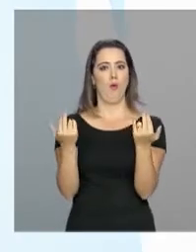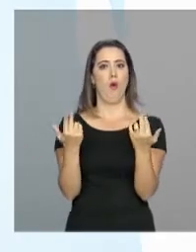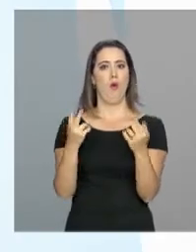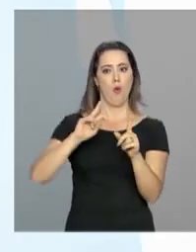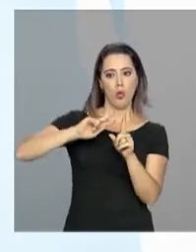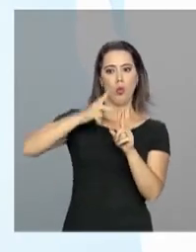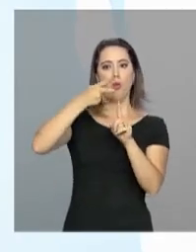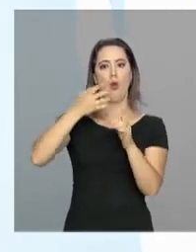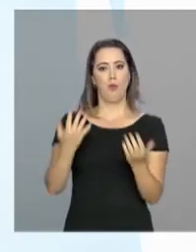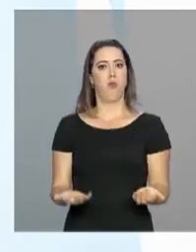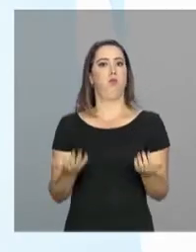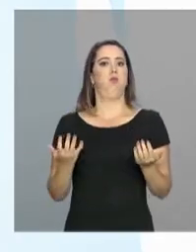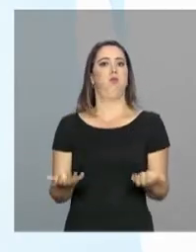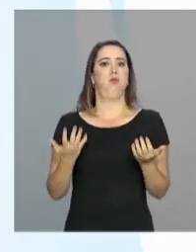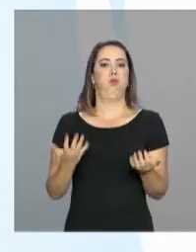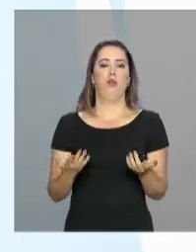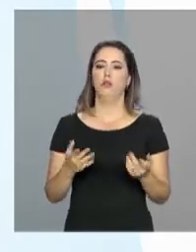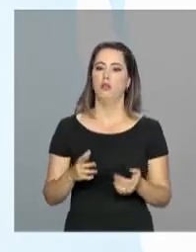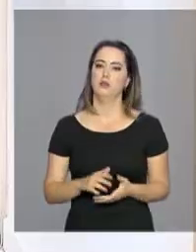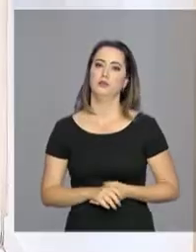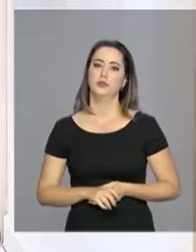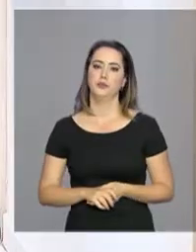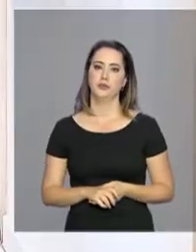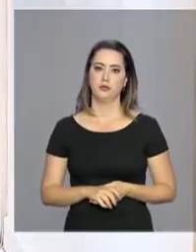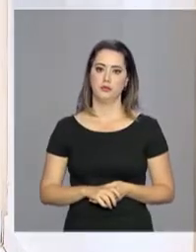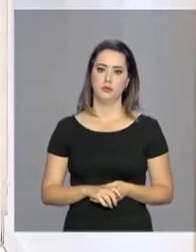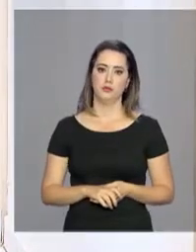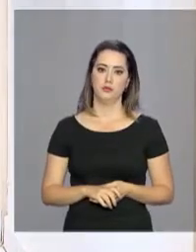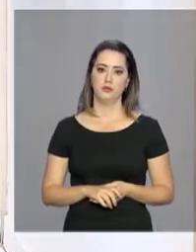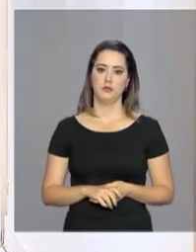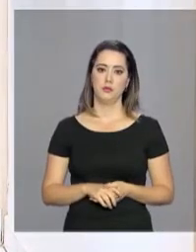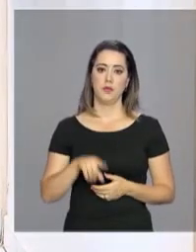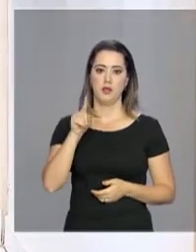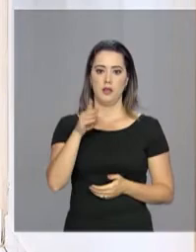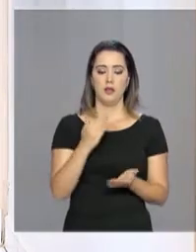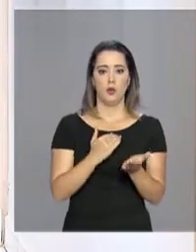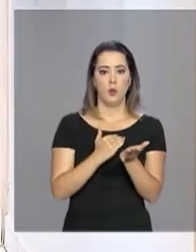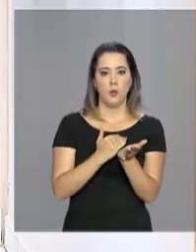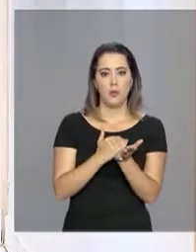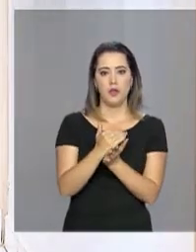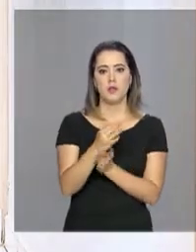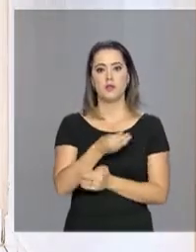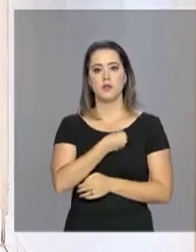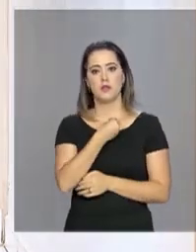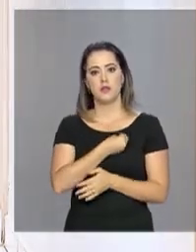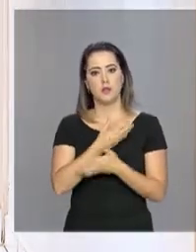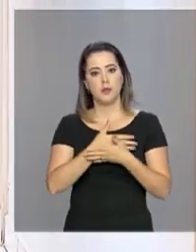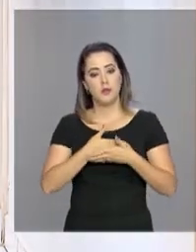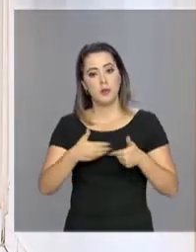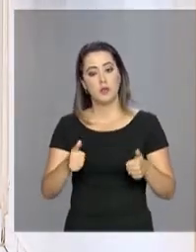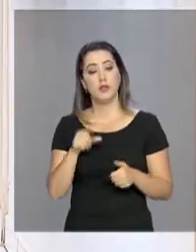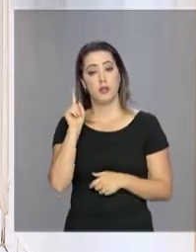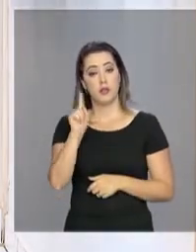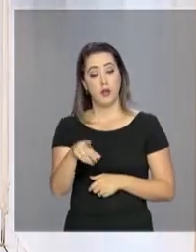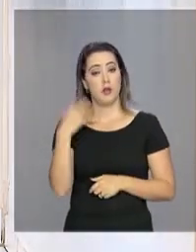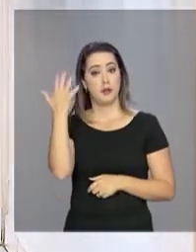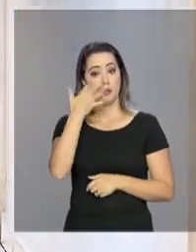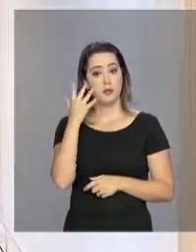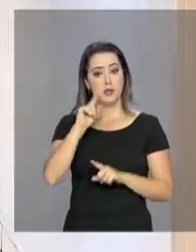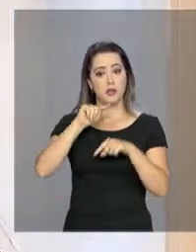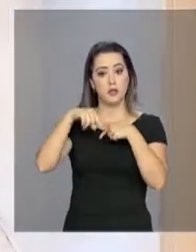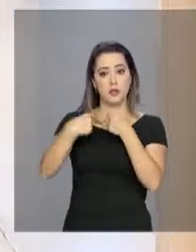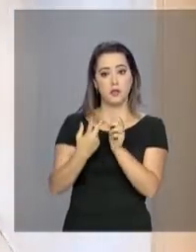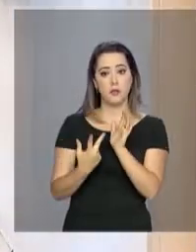na sua estrutura física. Janaína está dando os primeiros passos para uma vida melhor. Ela conta que, depois da